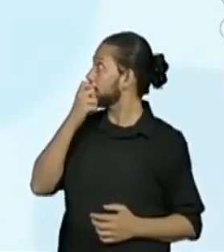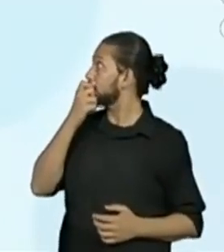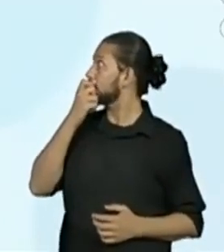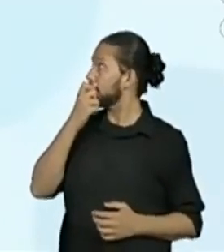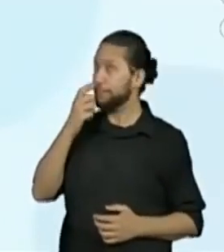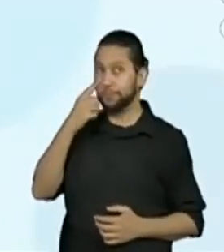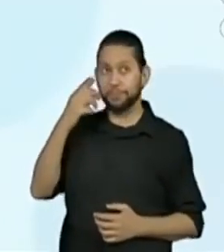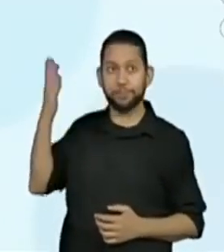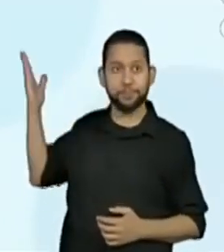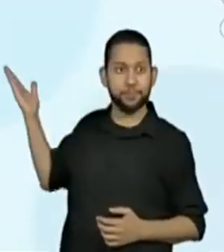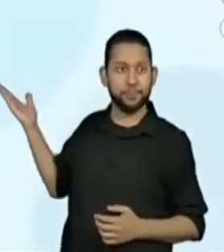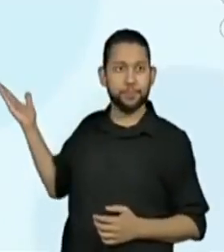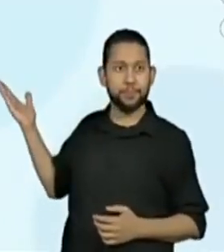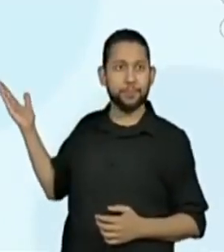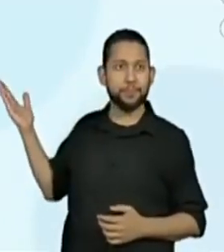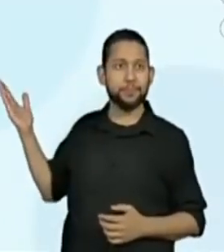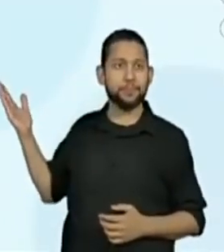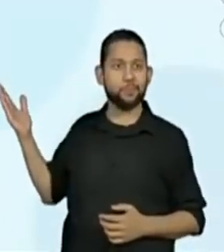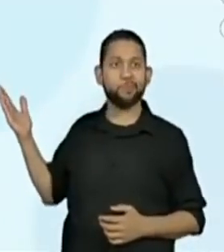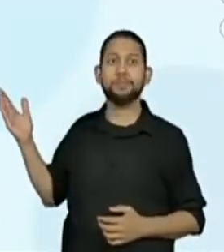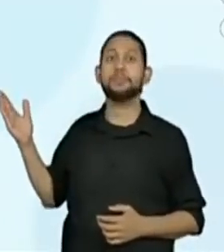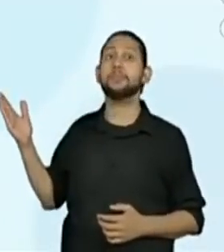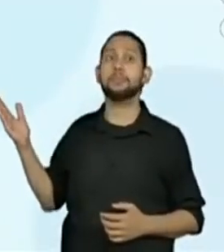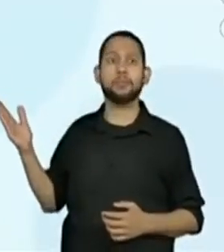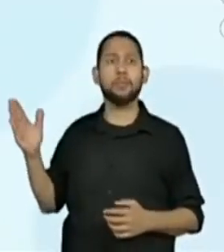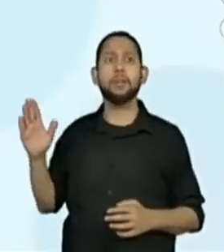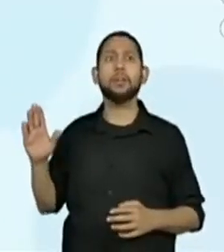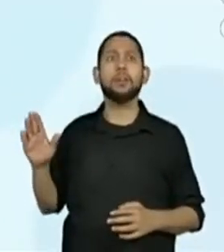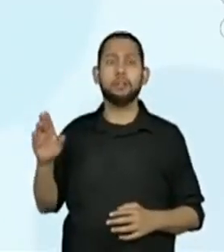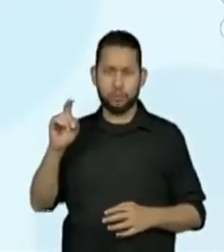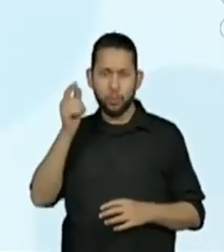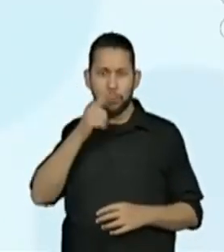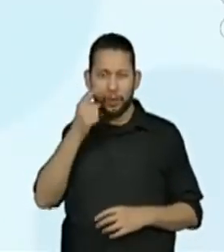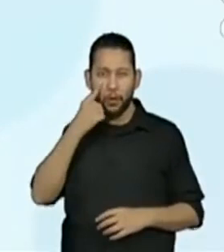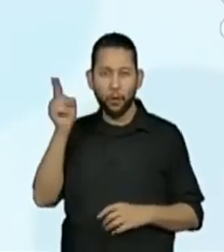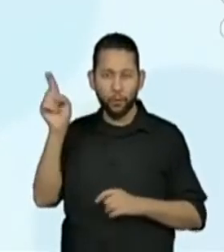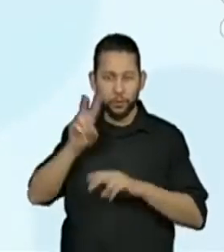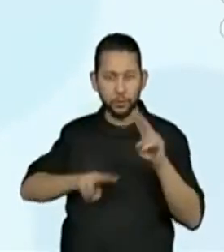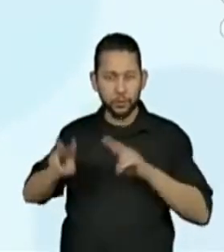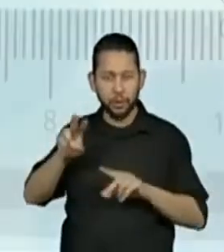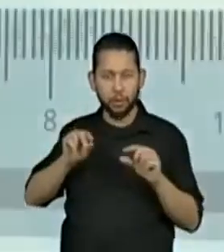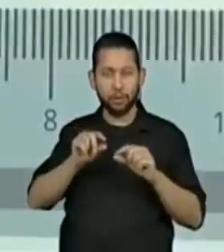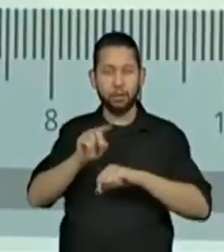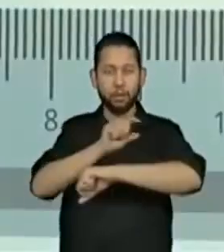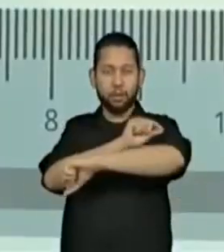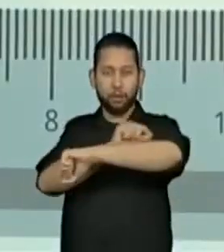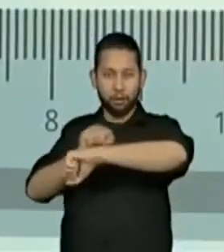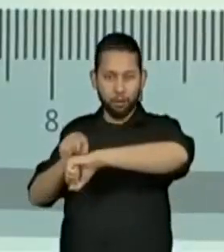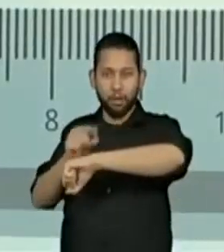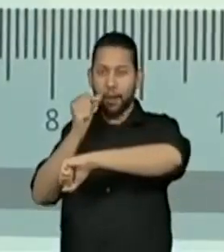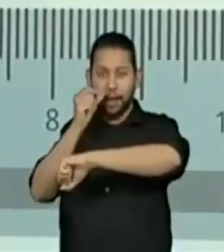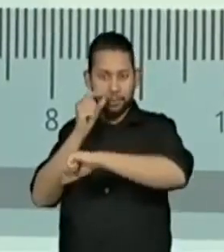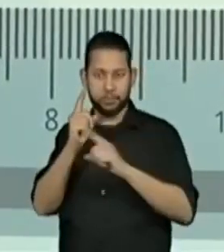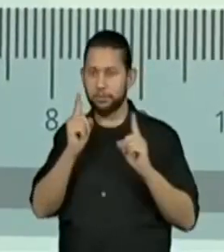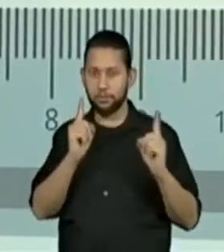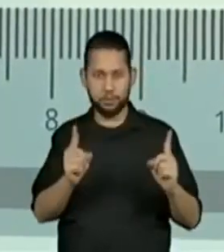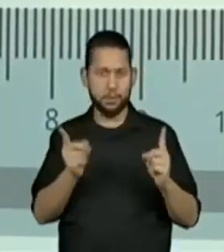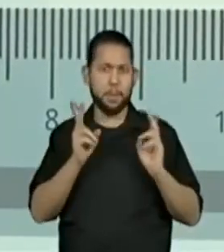Temos a imagem da régua. Não se preocupe se você está acompanhando pela tela, porque a imagem é a mesma.